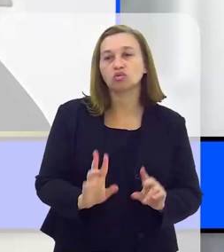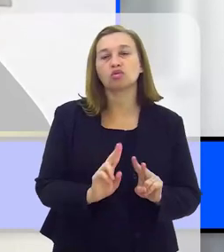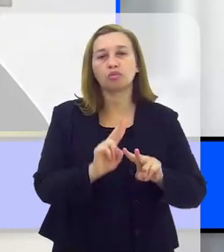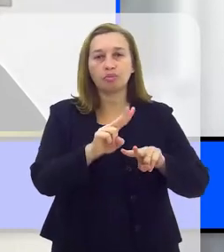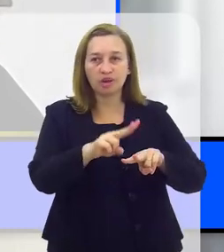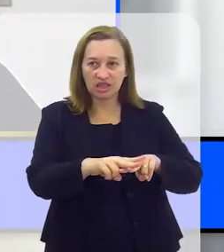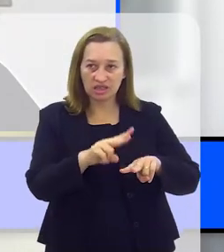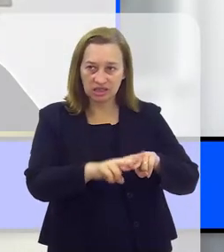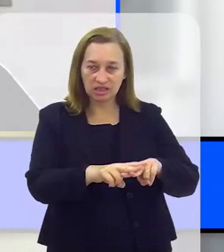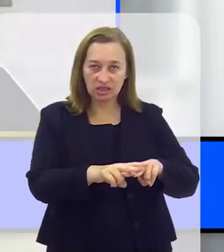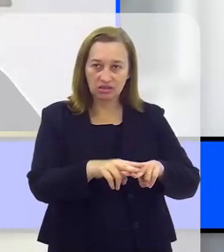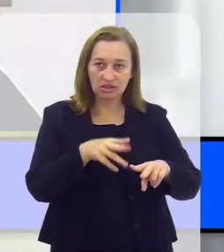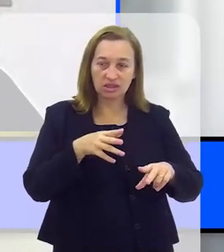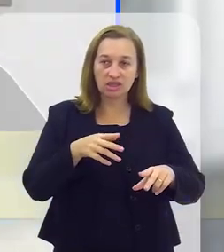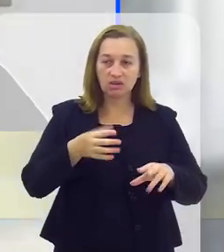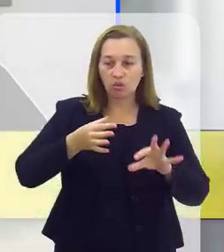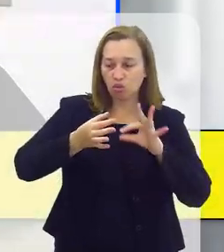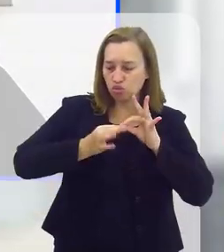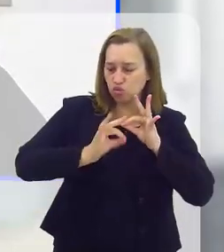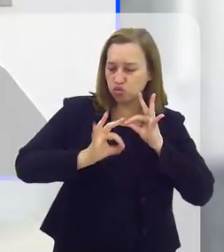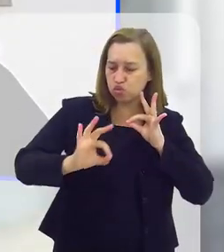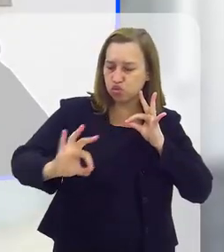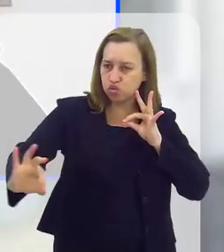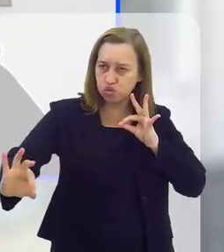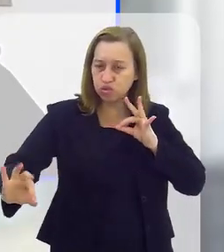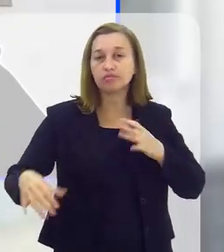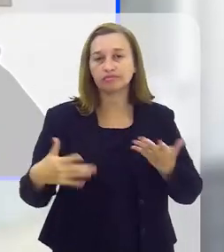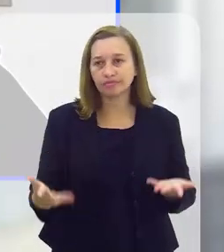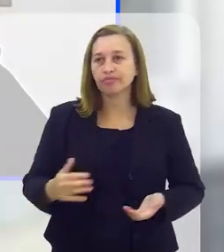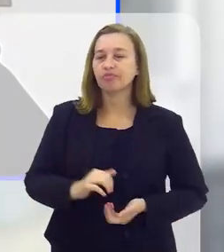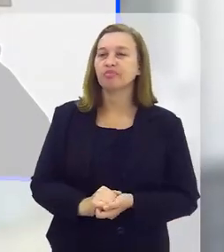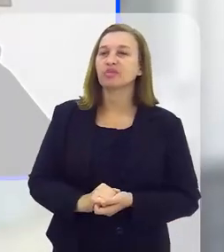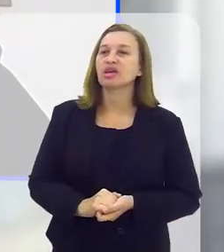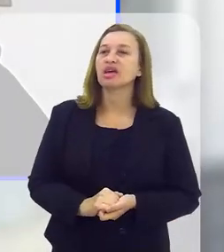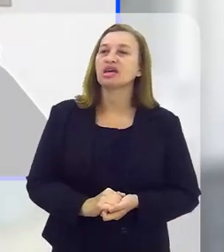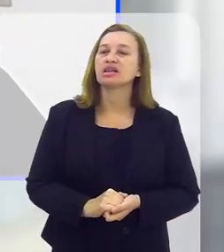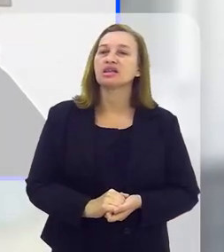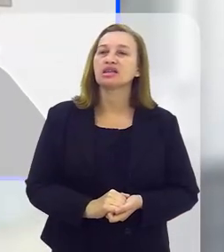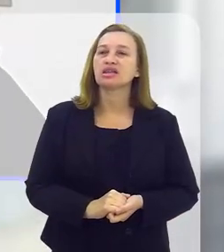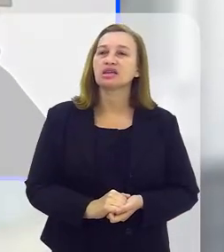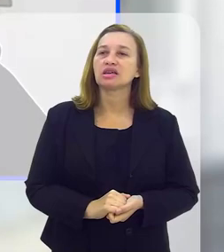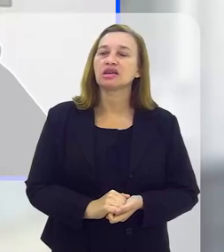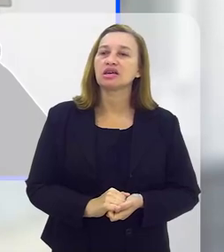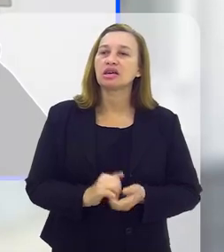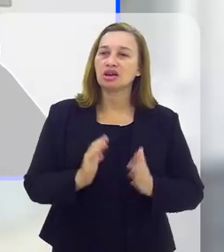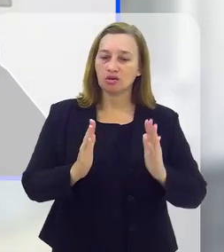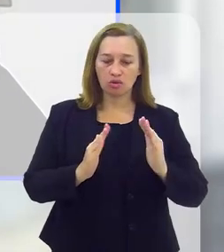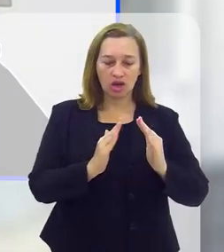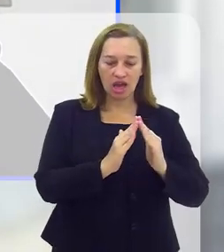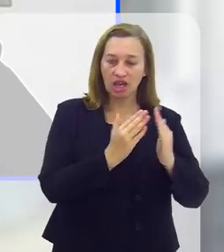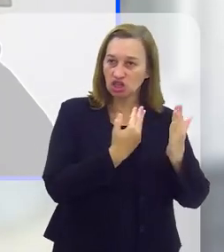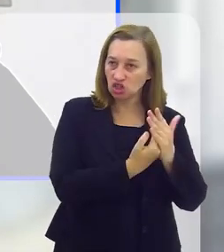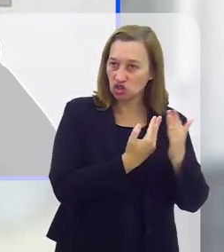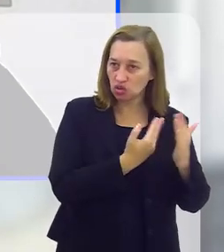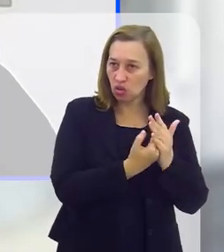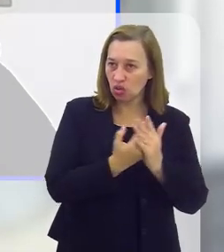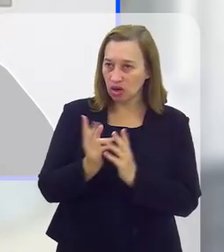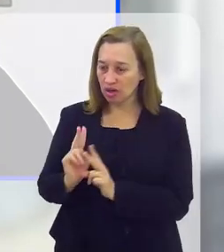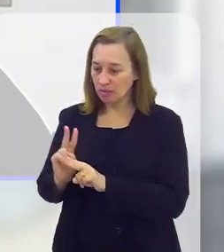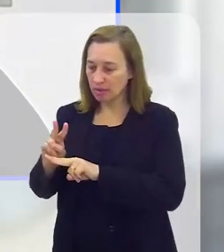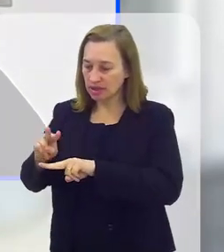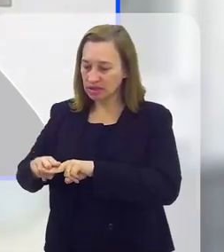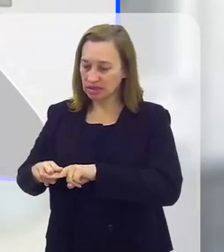as galerias para chegar ao colégio. E entre a galeria e o colégio tem um